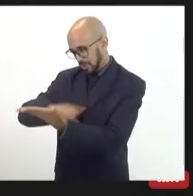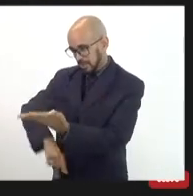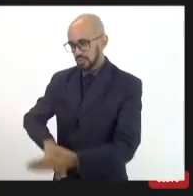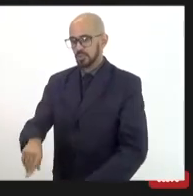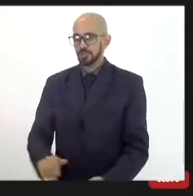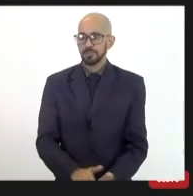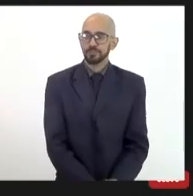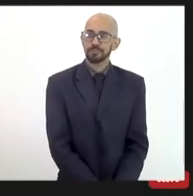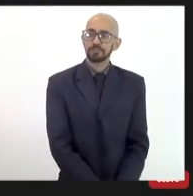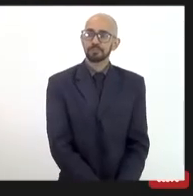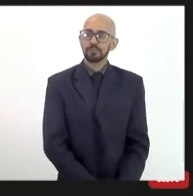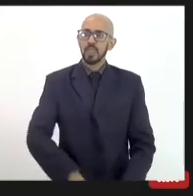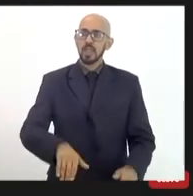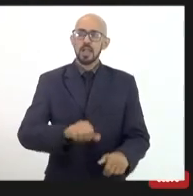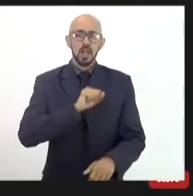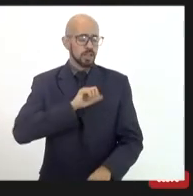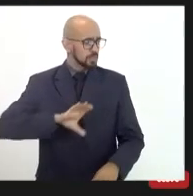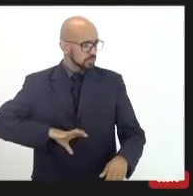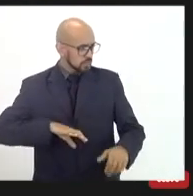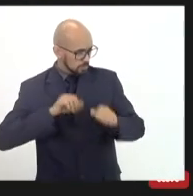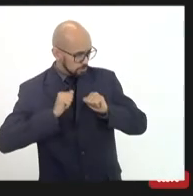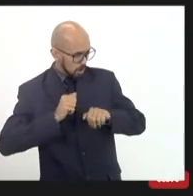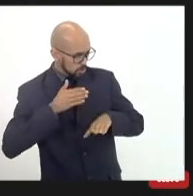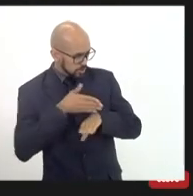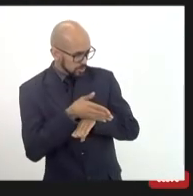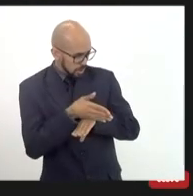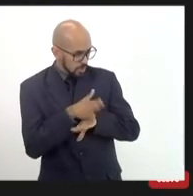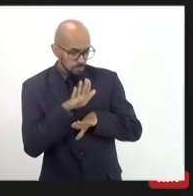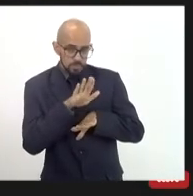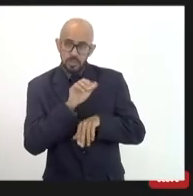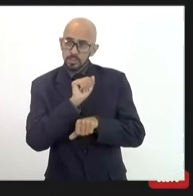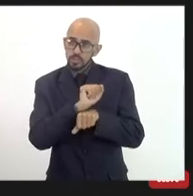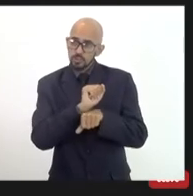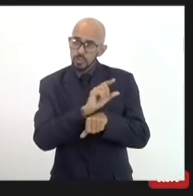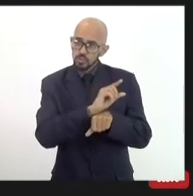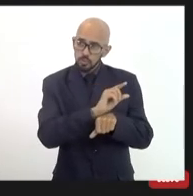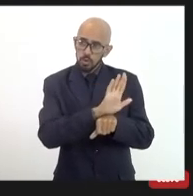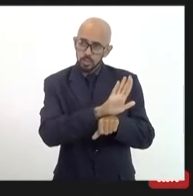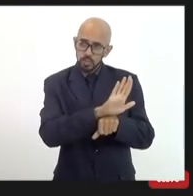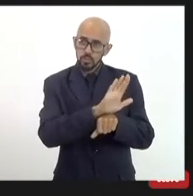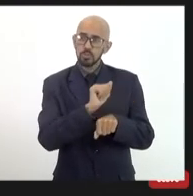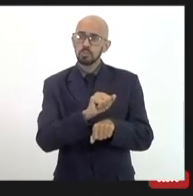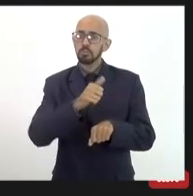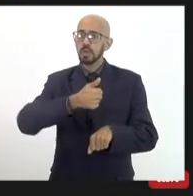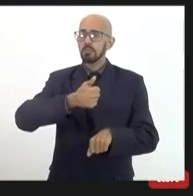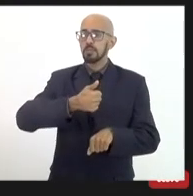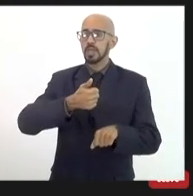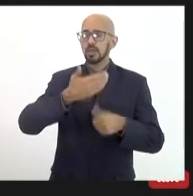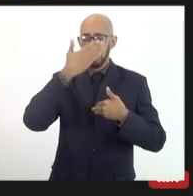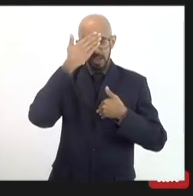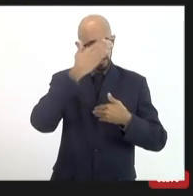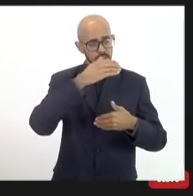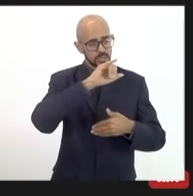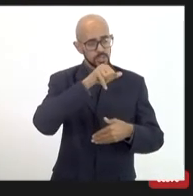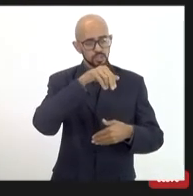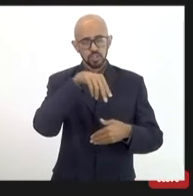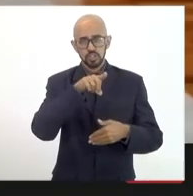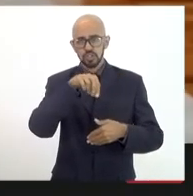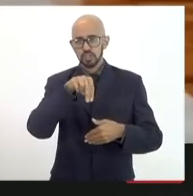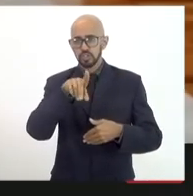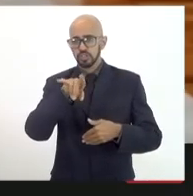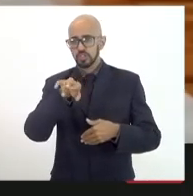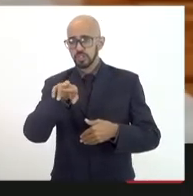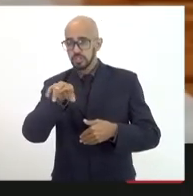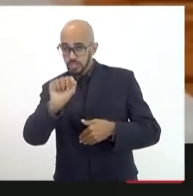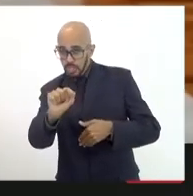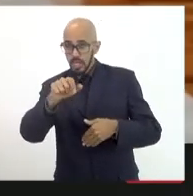André posso fazer intervenção já já já já Victor por favor primeiro agradecer a Jandira e dizer que a Jandira foi uma